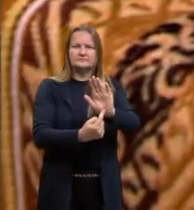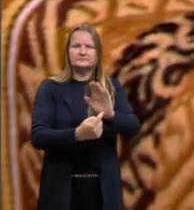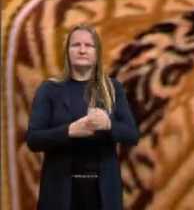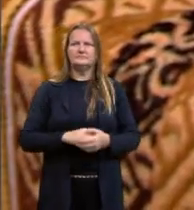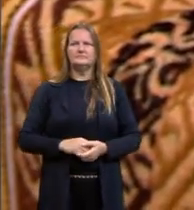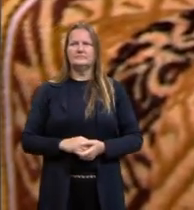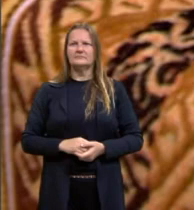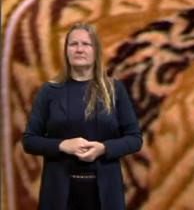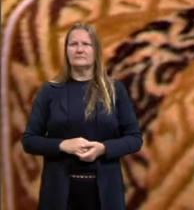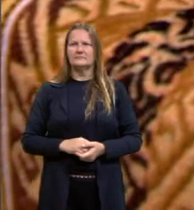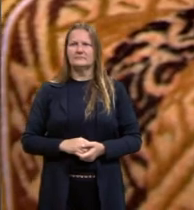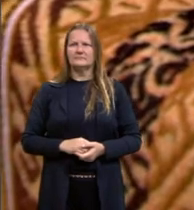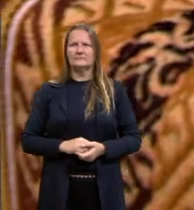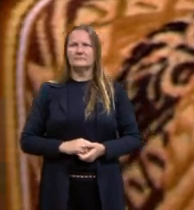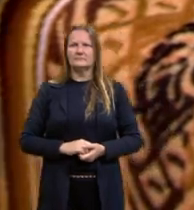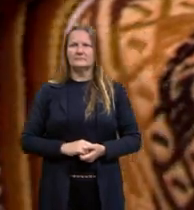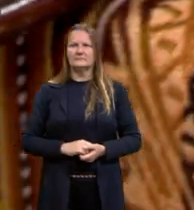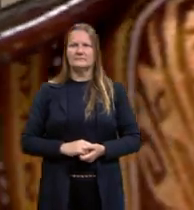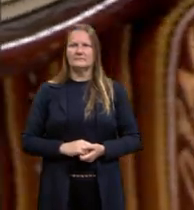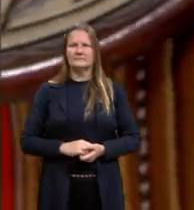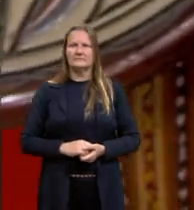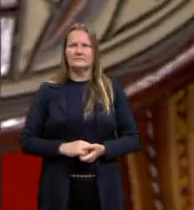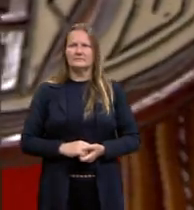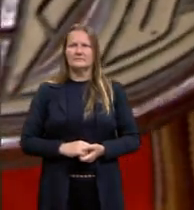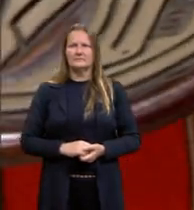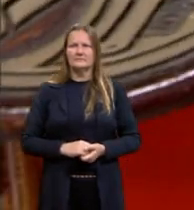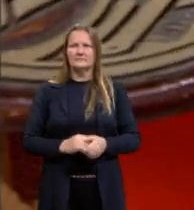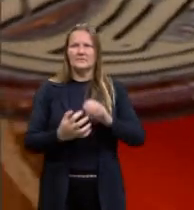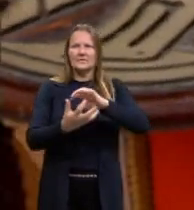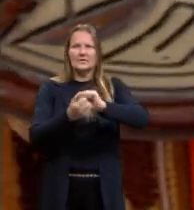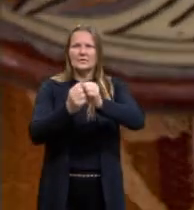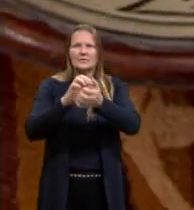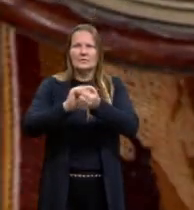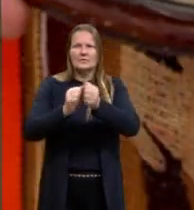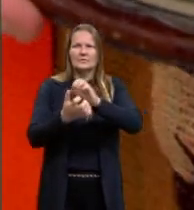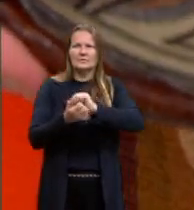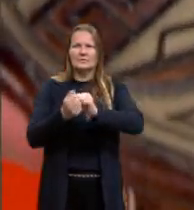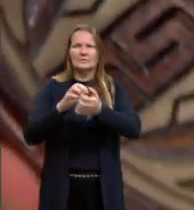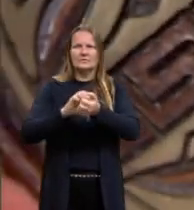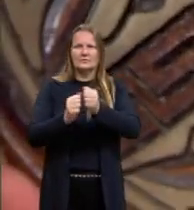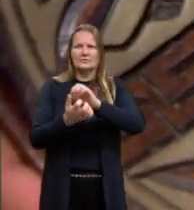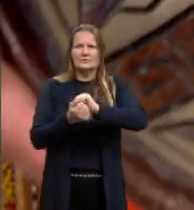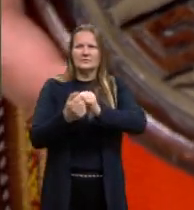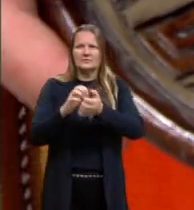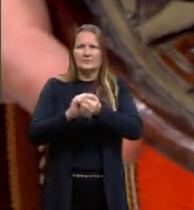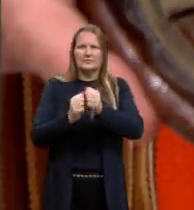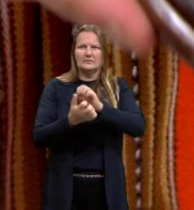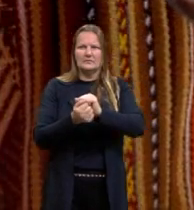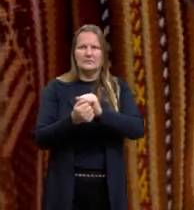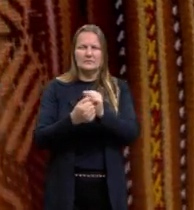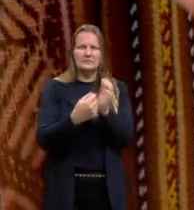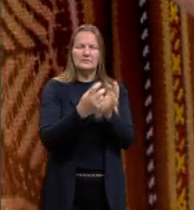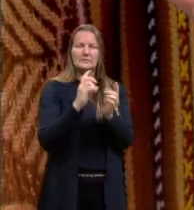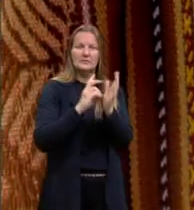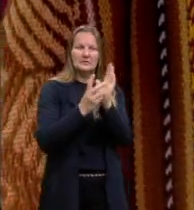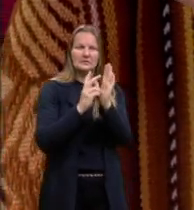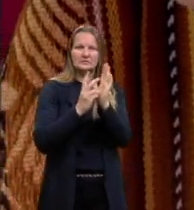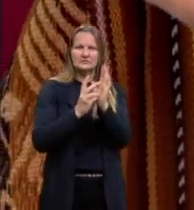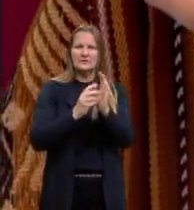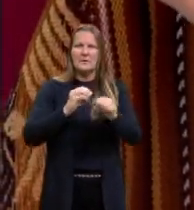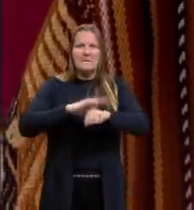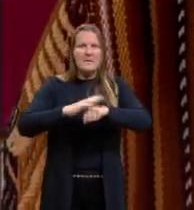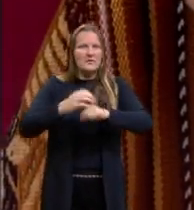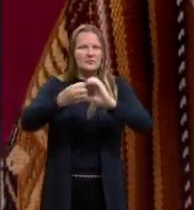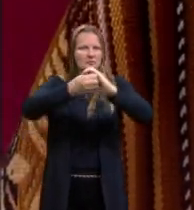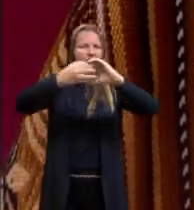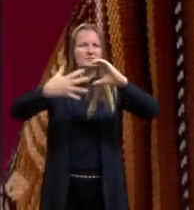nesse material que nós trouxemos. Olha só. E esse grafismo indígena, ele é uma das maiores